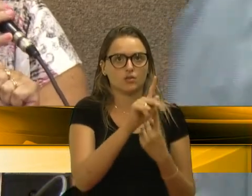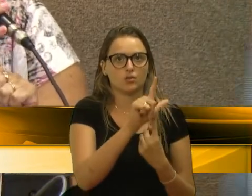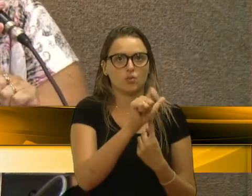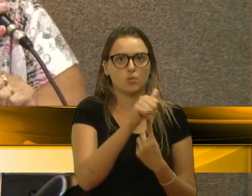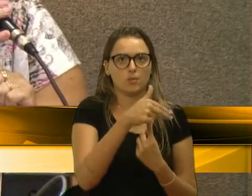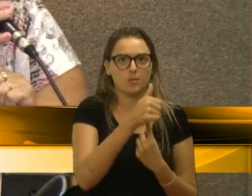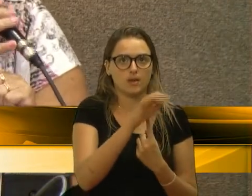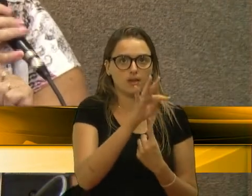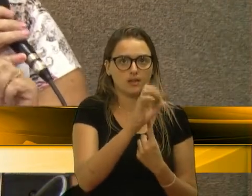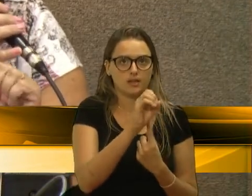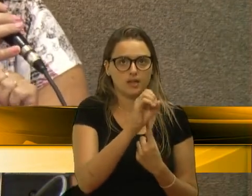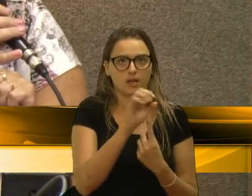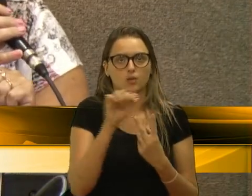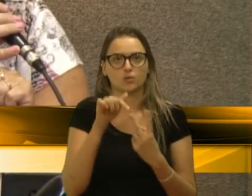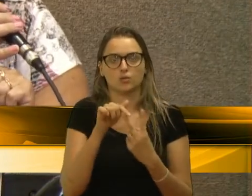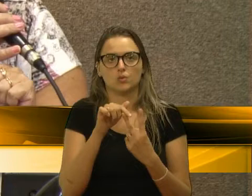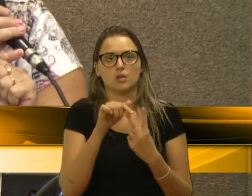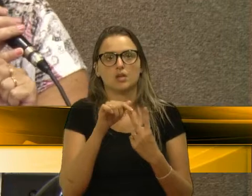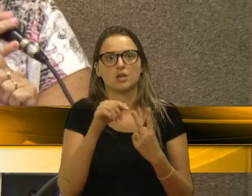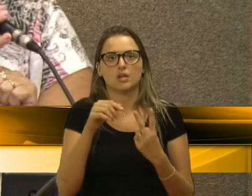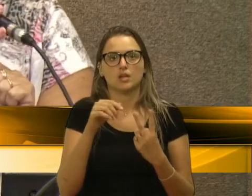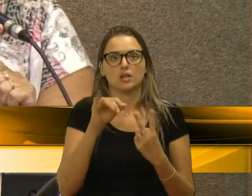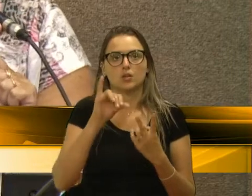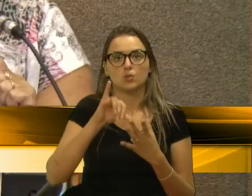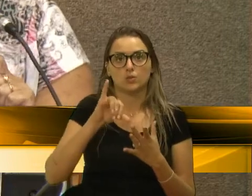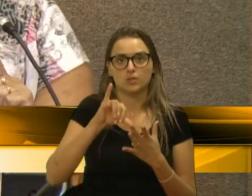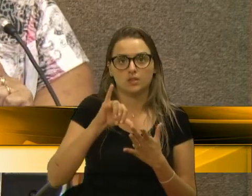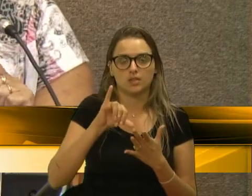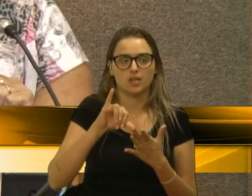Branco e a UBS ali do Centro do Riso.